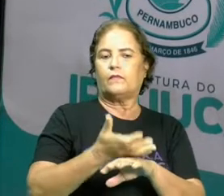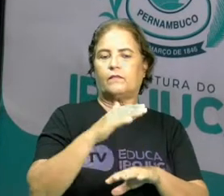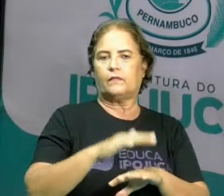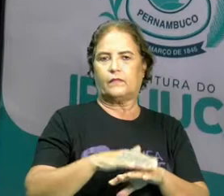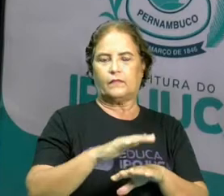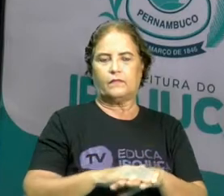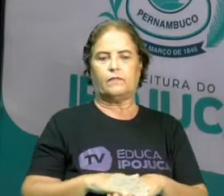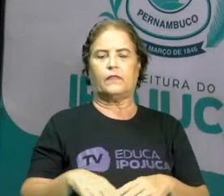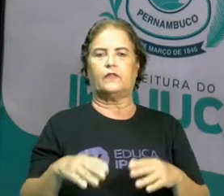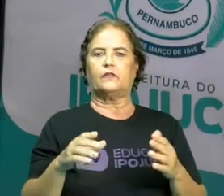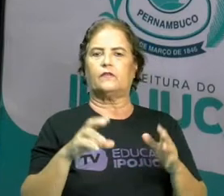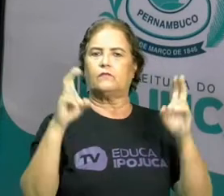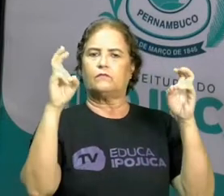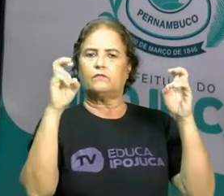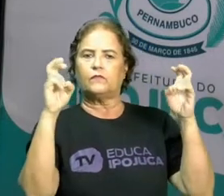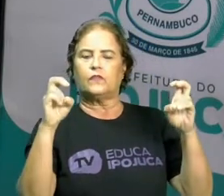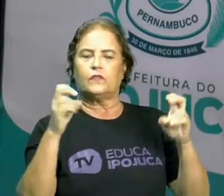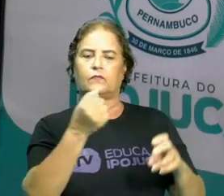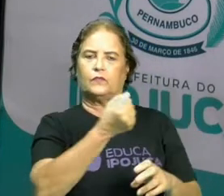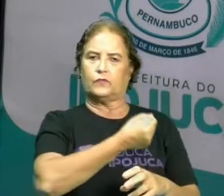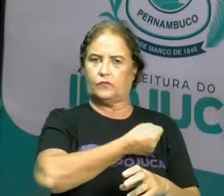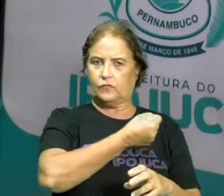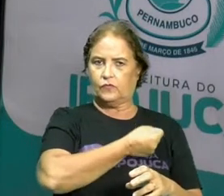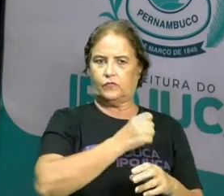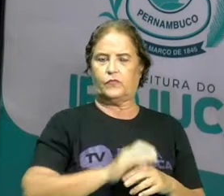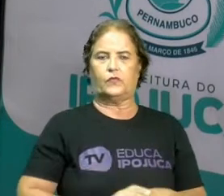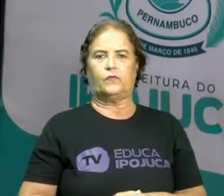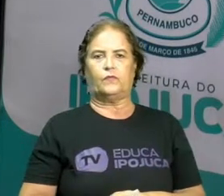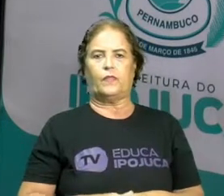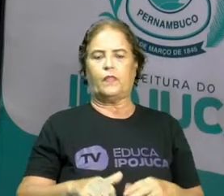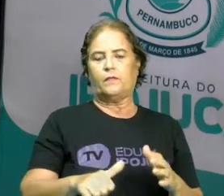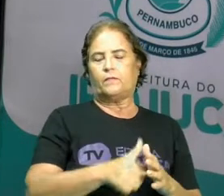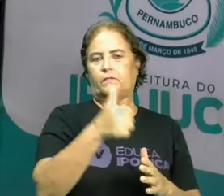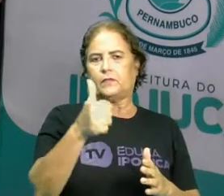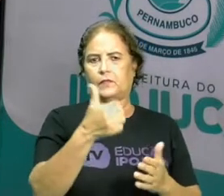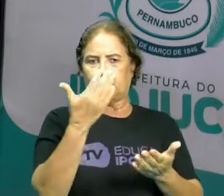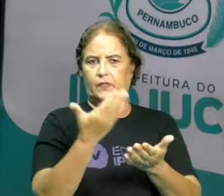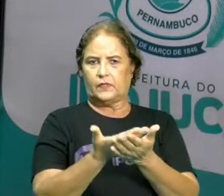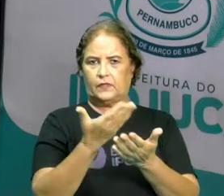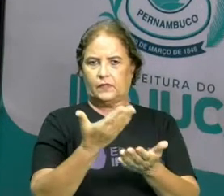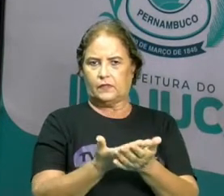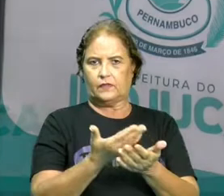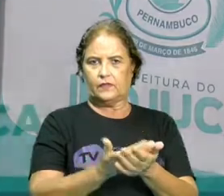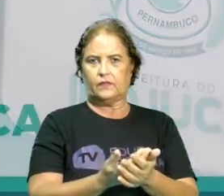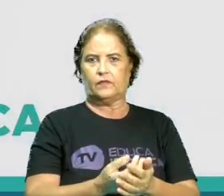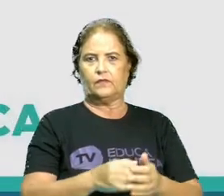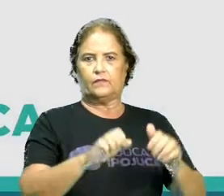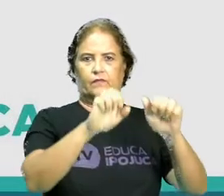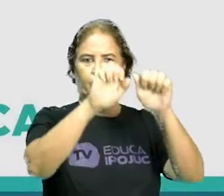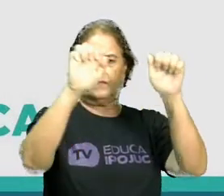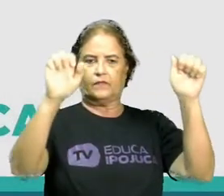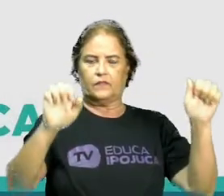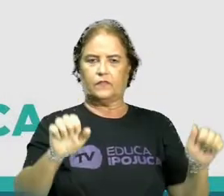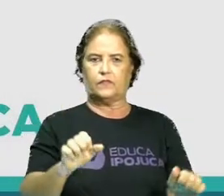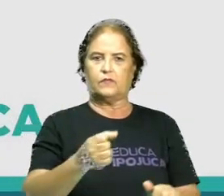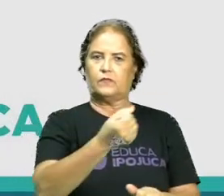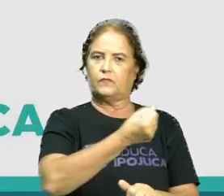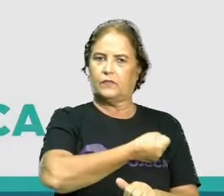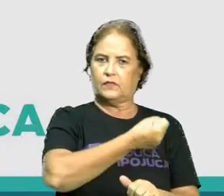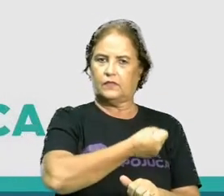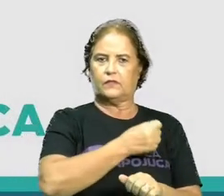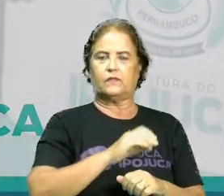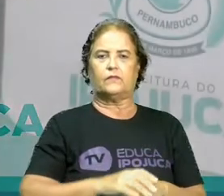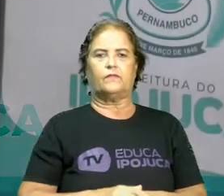falar dos números. Pois é, nessa nossa primeira aula, vamos falar sobre sistemas de numeração.